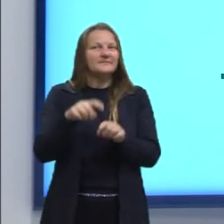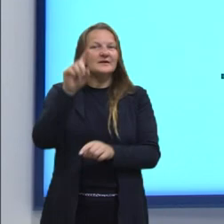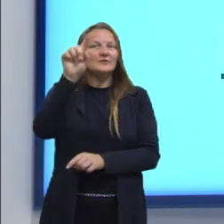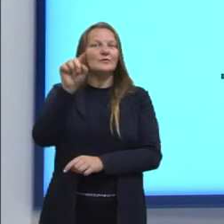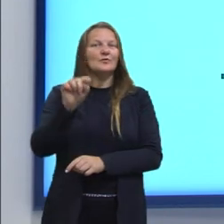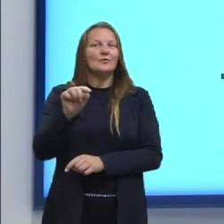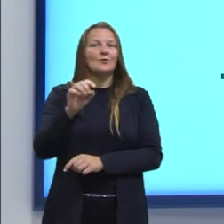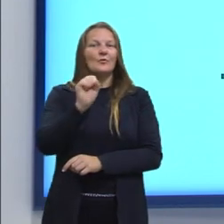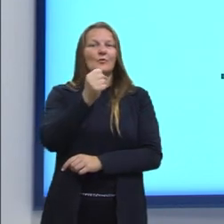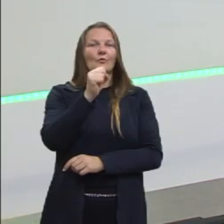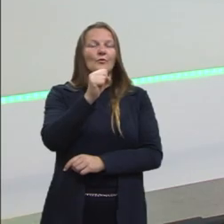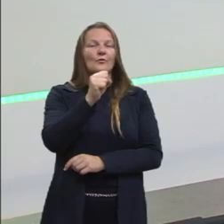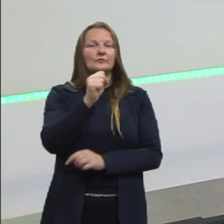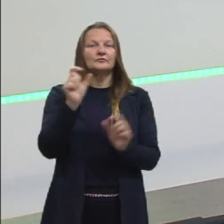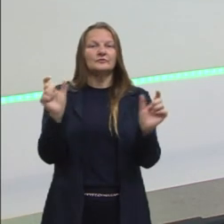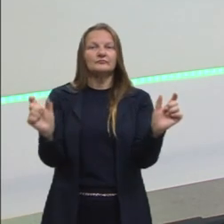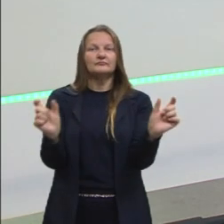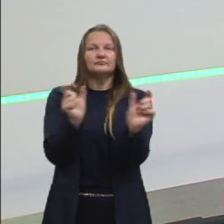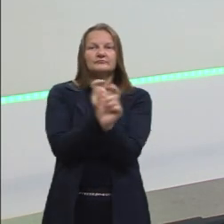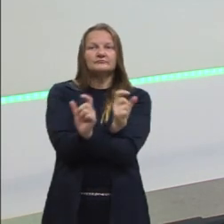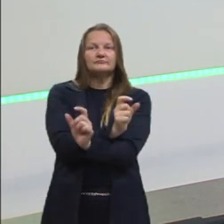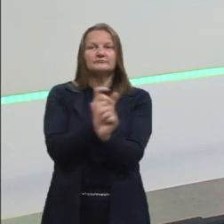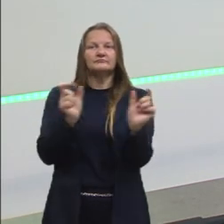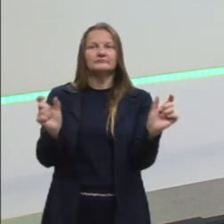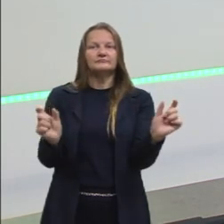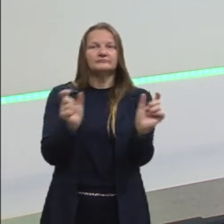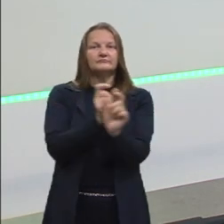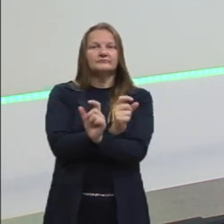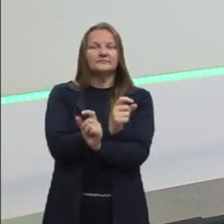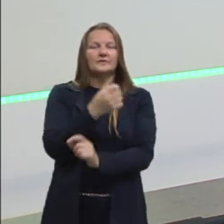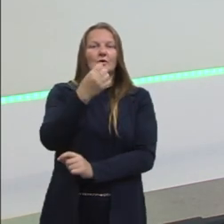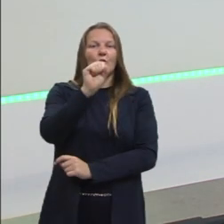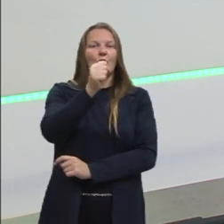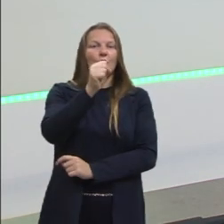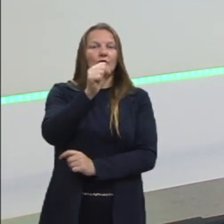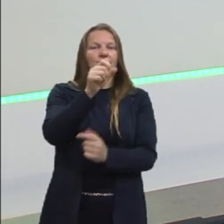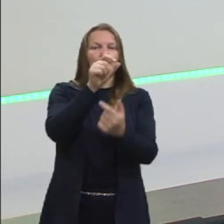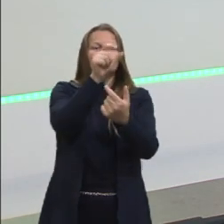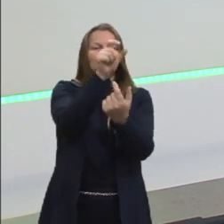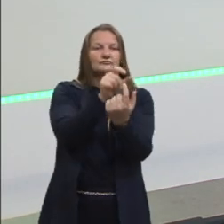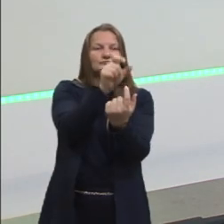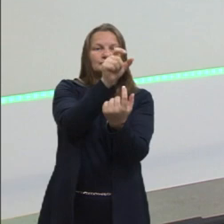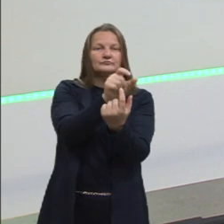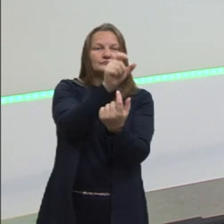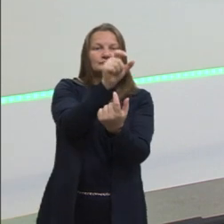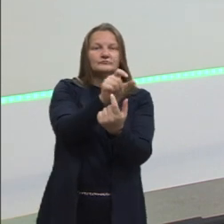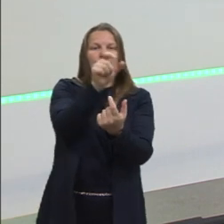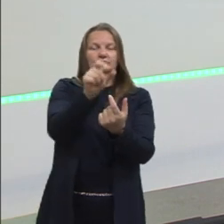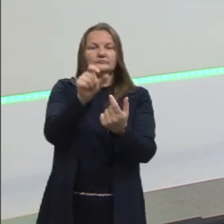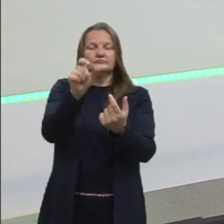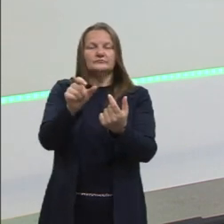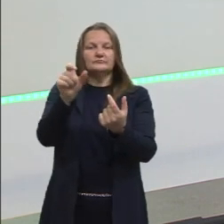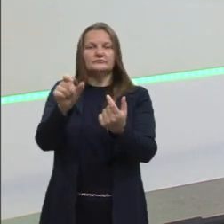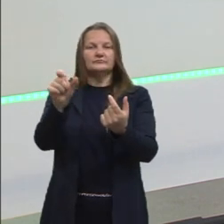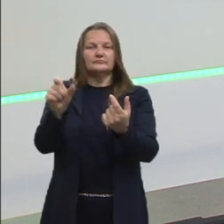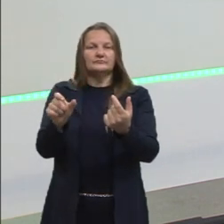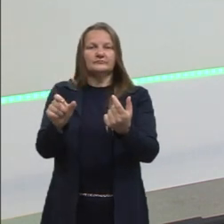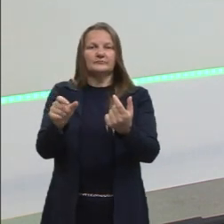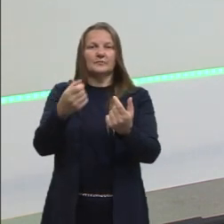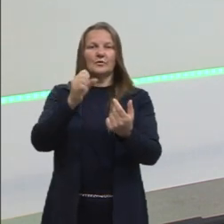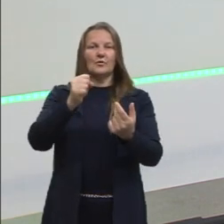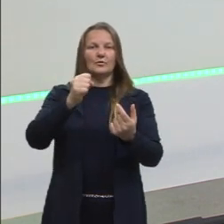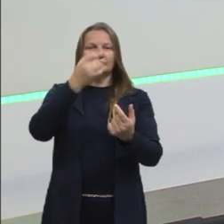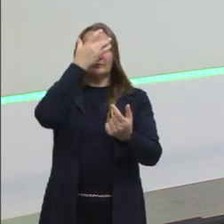uma permutação. Eu tenho 8 posições ali para ocupar, e eu tenho 8